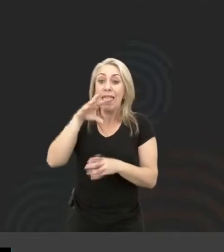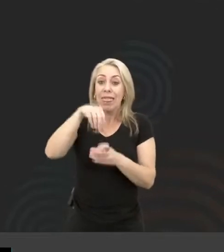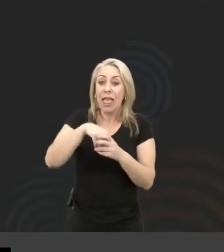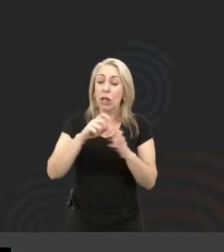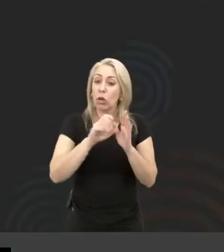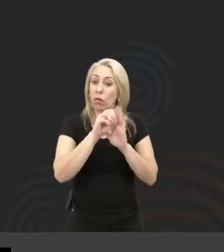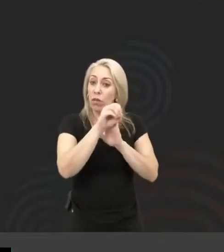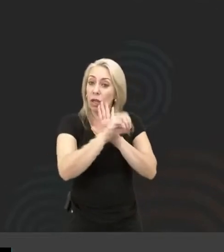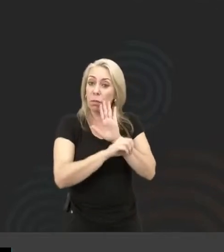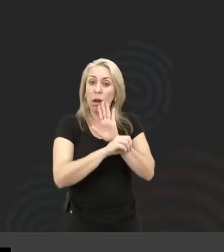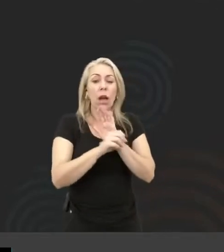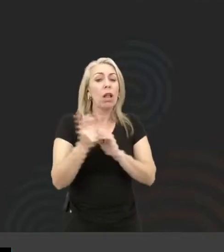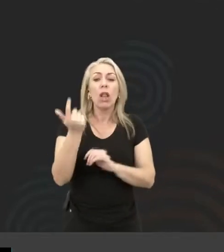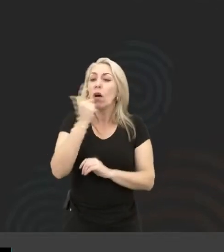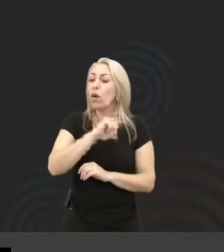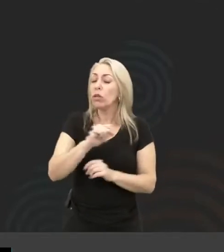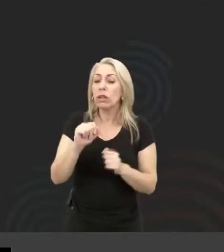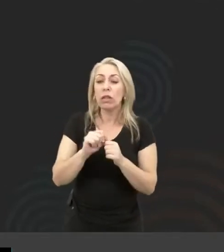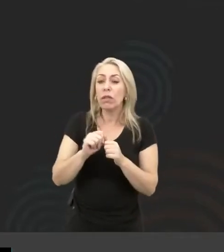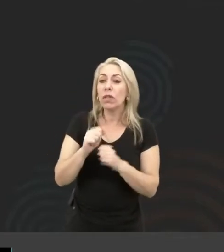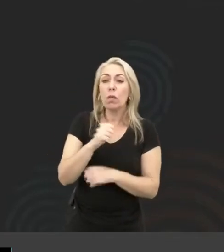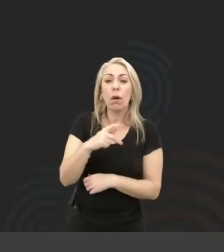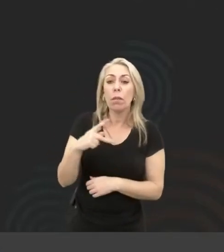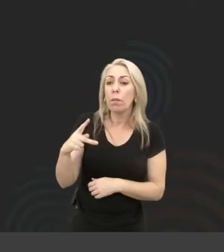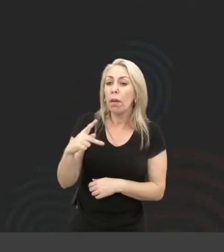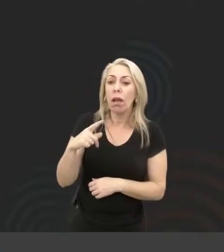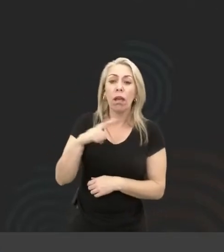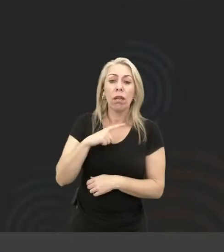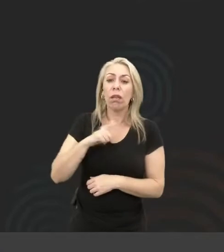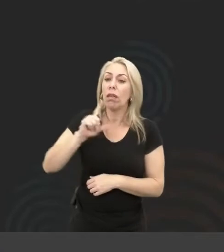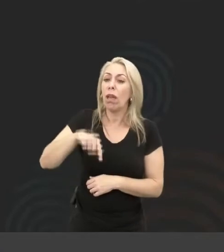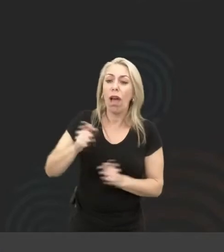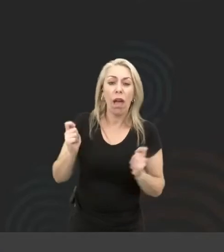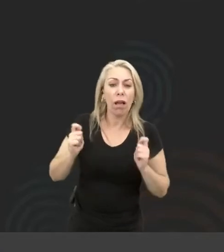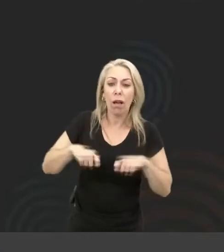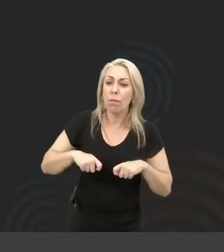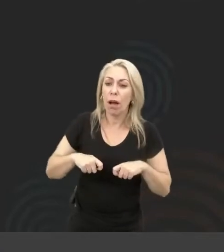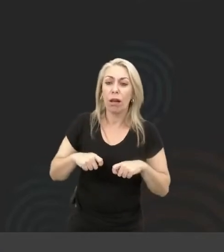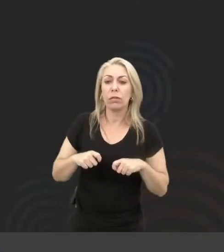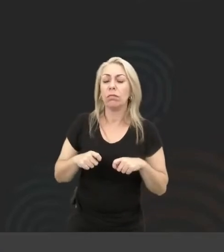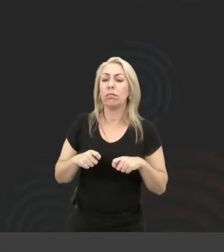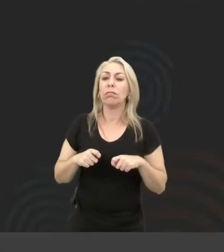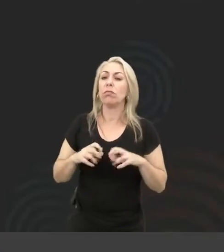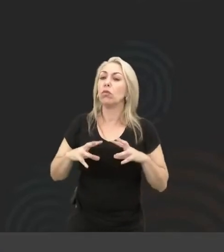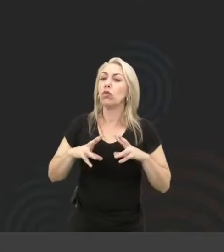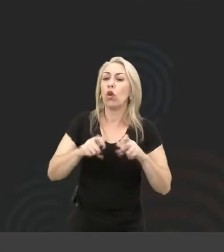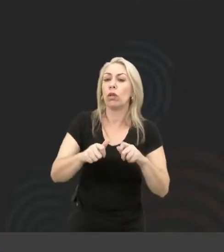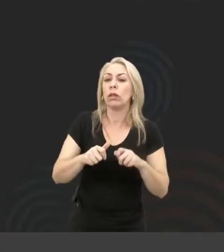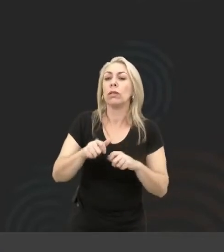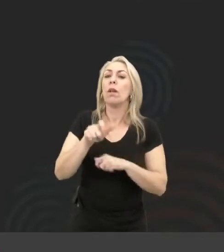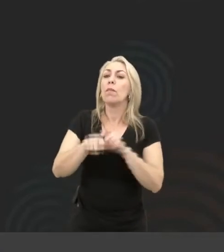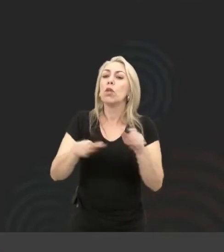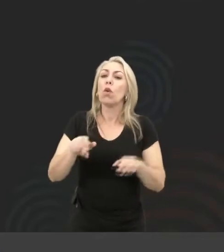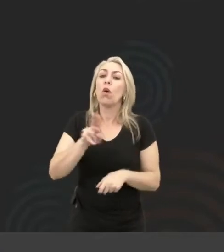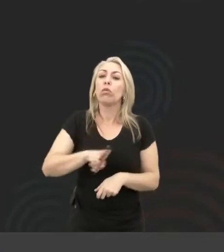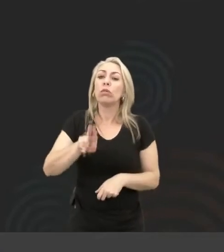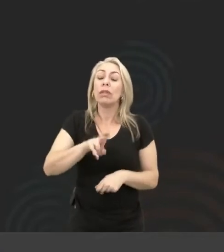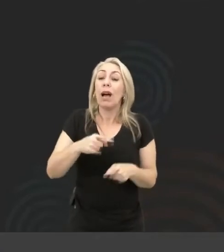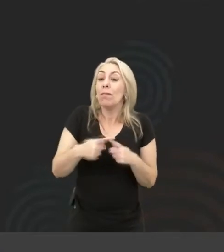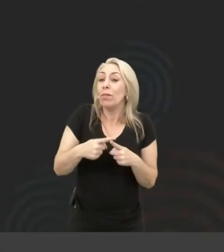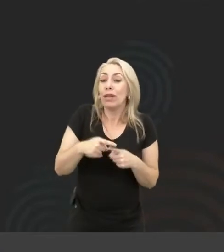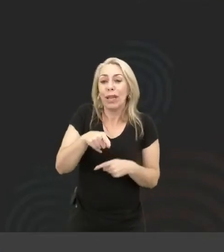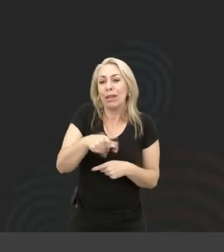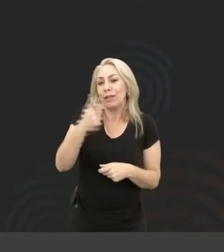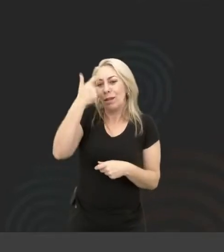elas não vão conseguir fazer um aplicativo que seja, que abarque todo mundo. porque ninguém está pensando nessas coisas em